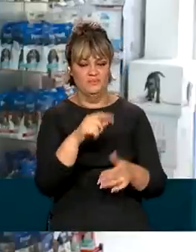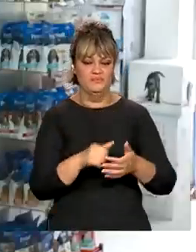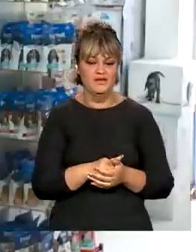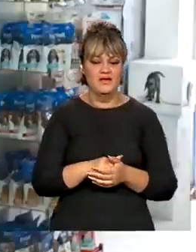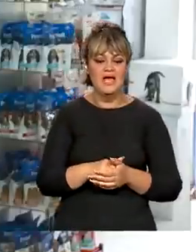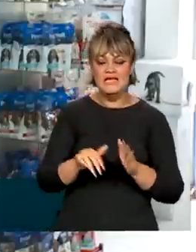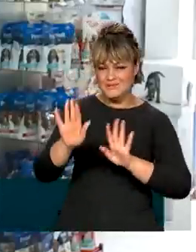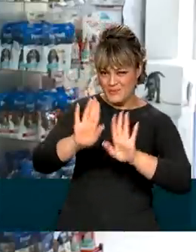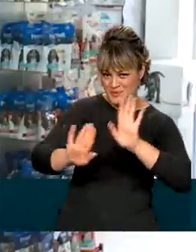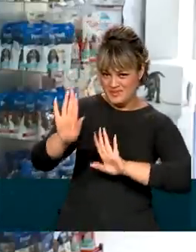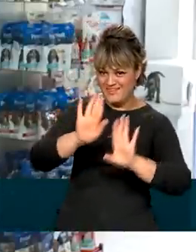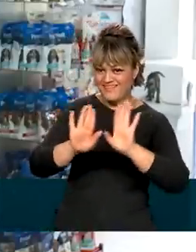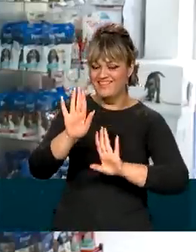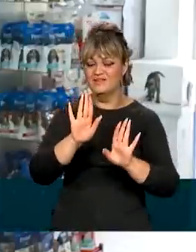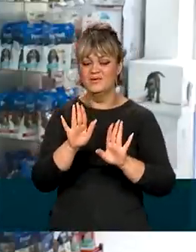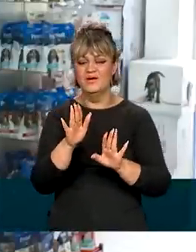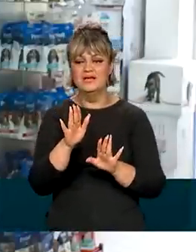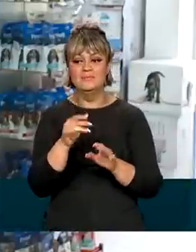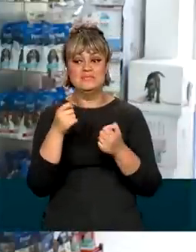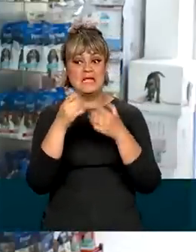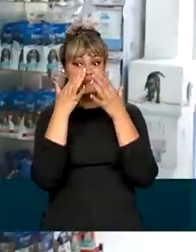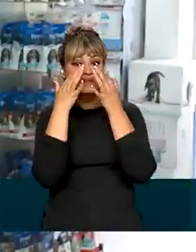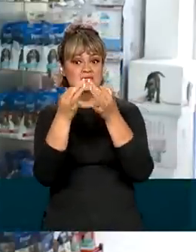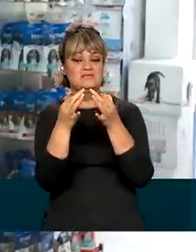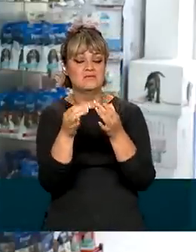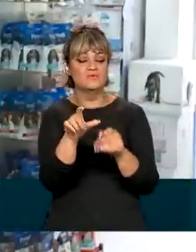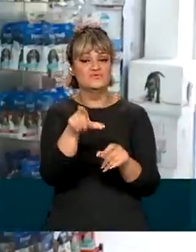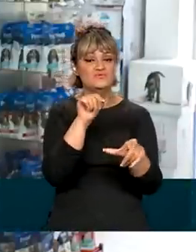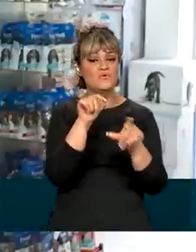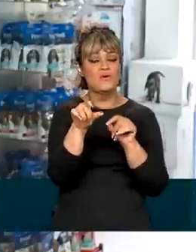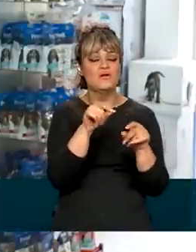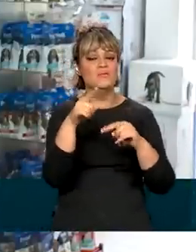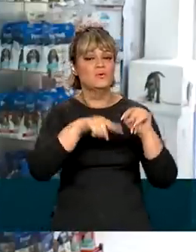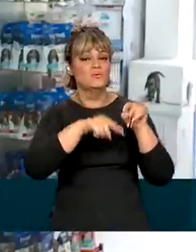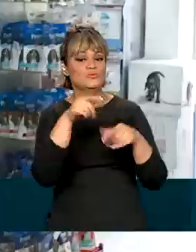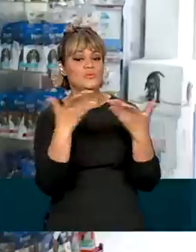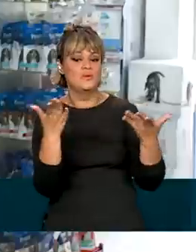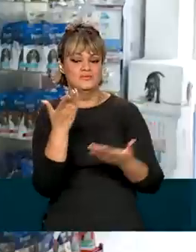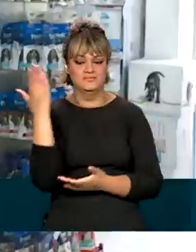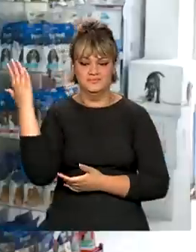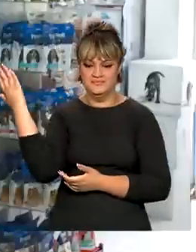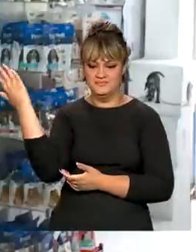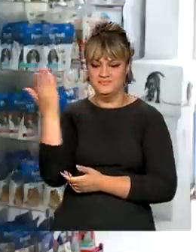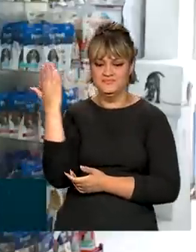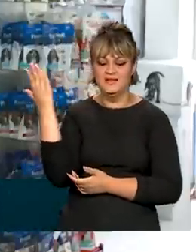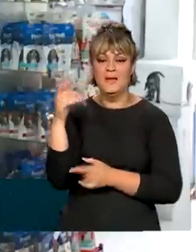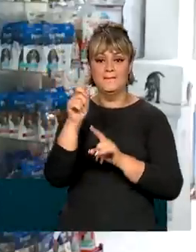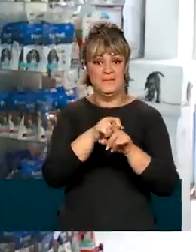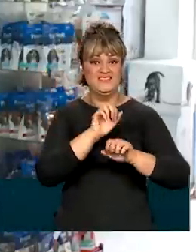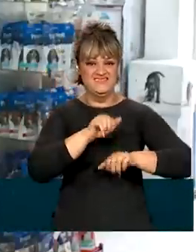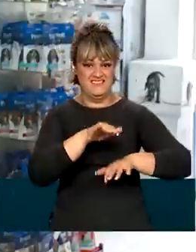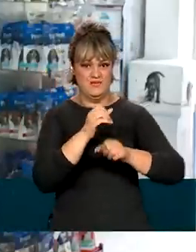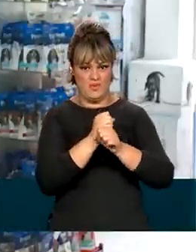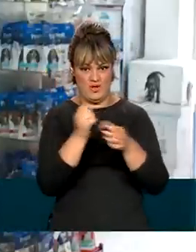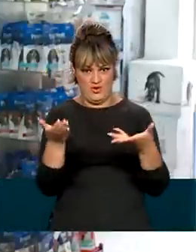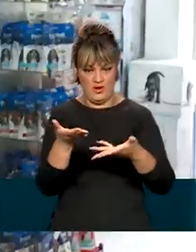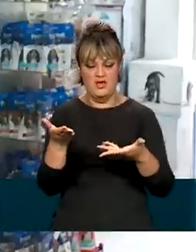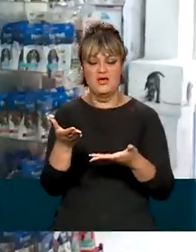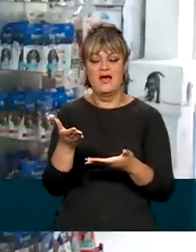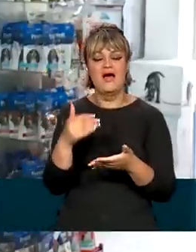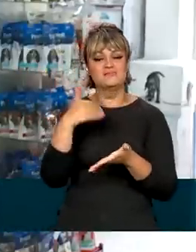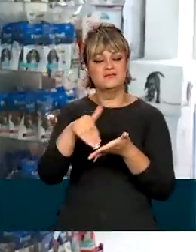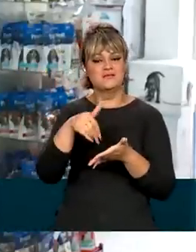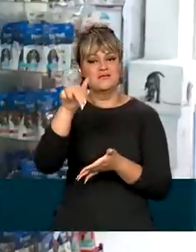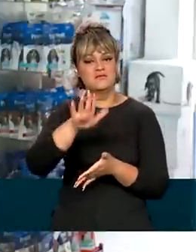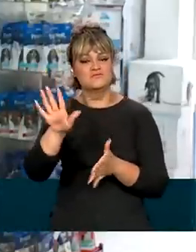bichinhos inclui ainda atenção na hora de escolher os produtos nas prateleiras. Em setembro deste ano, a Secretaria